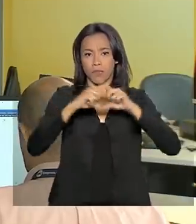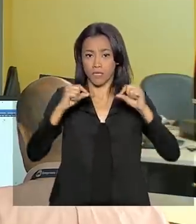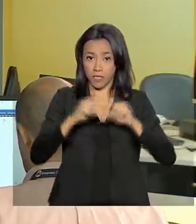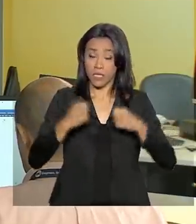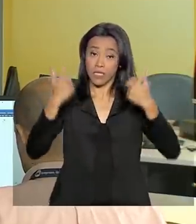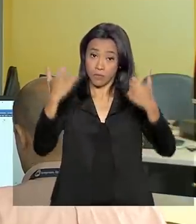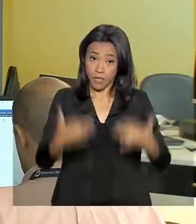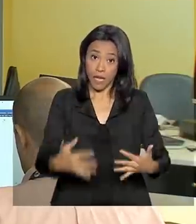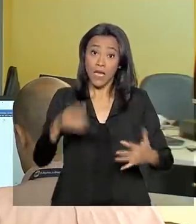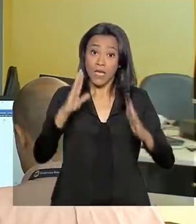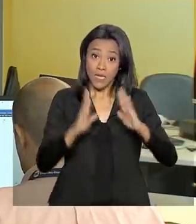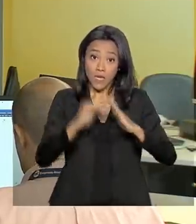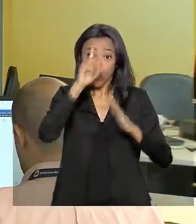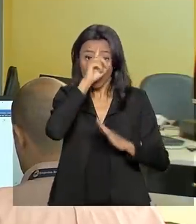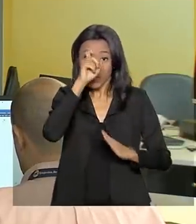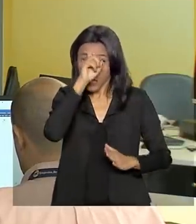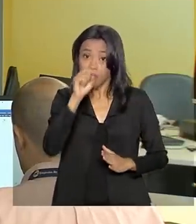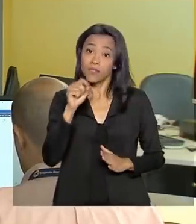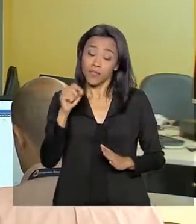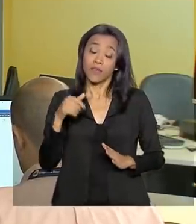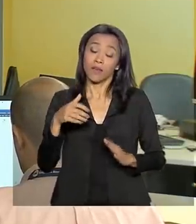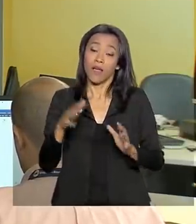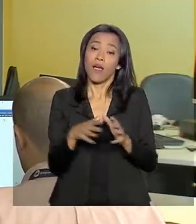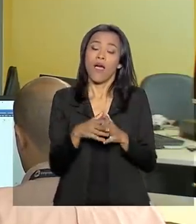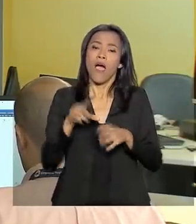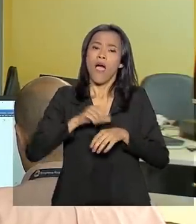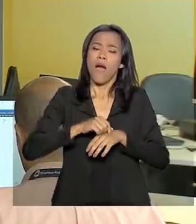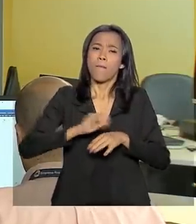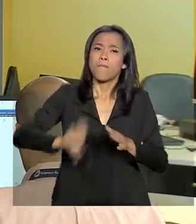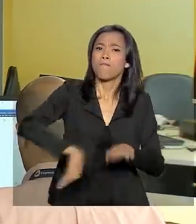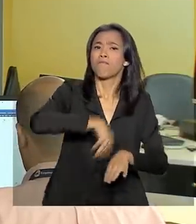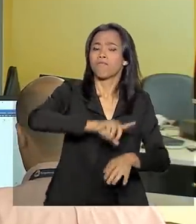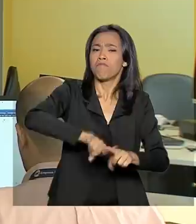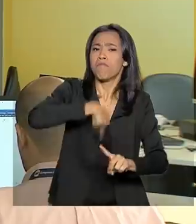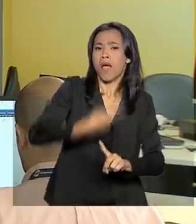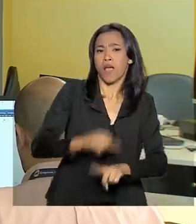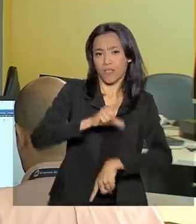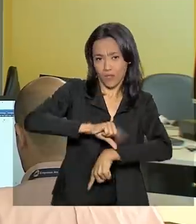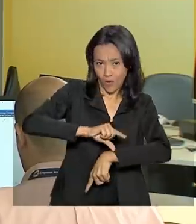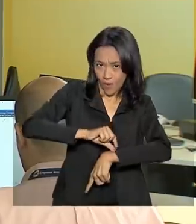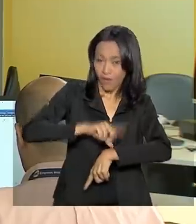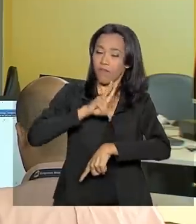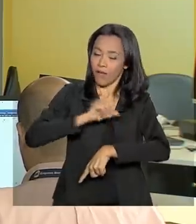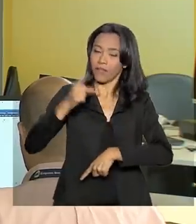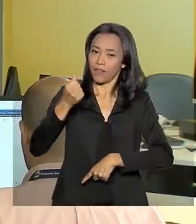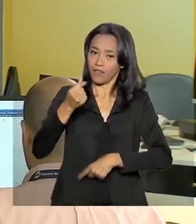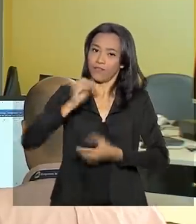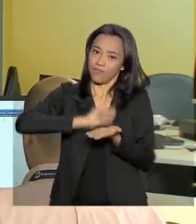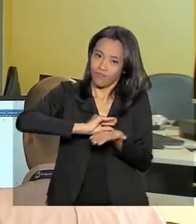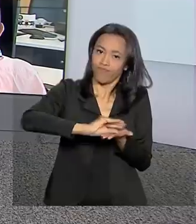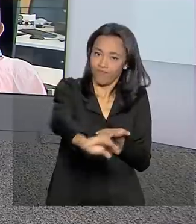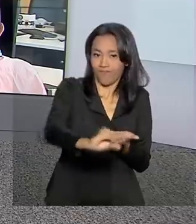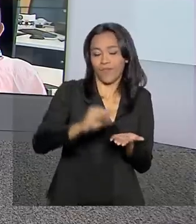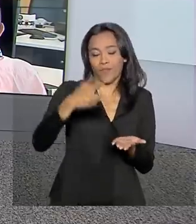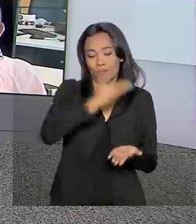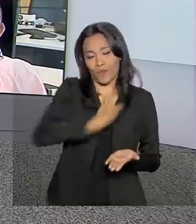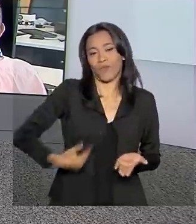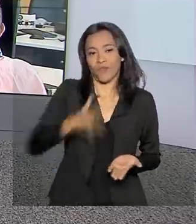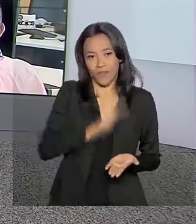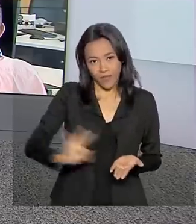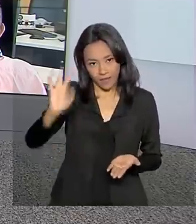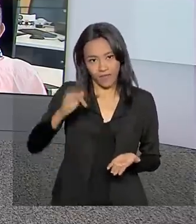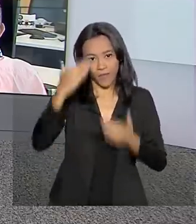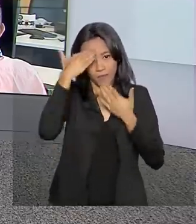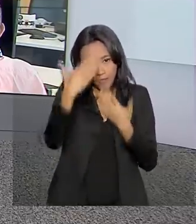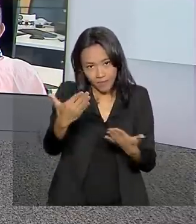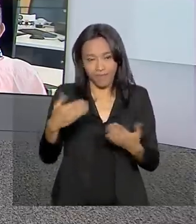que ampliarem seus horários de funcionamento receberão mais recursos do governo federal. Carla. Muito obrigada pelas suas informações.